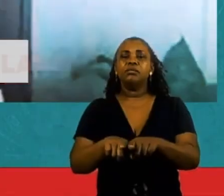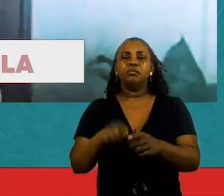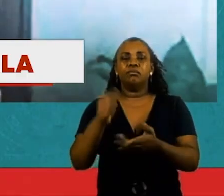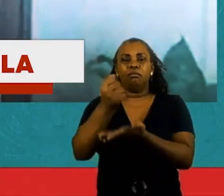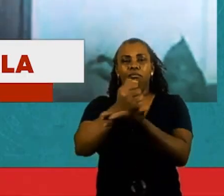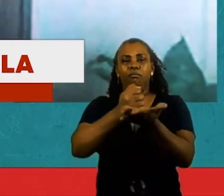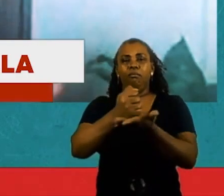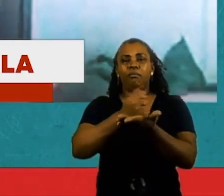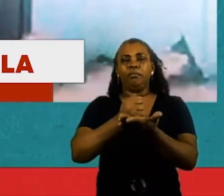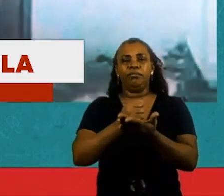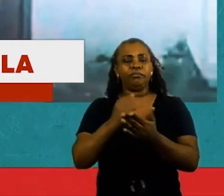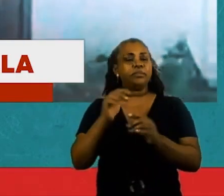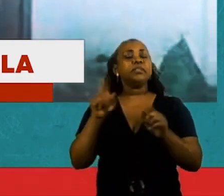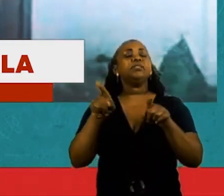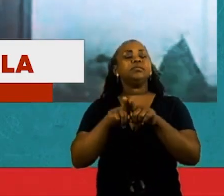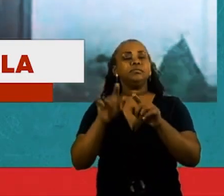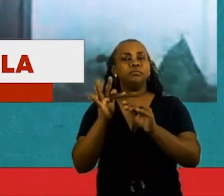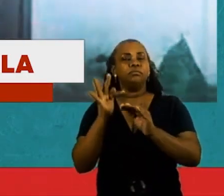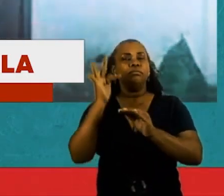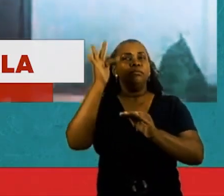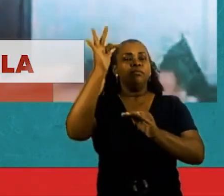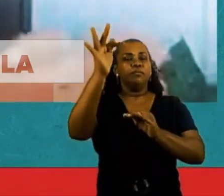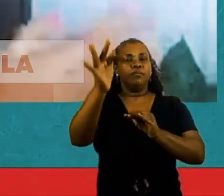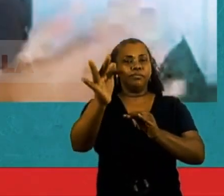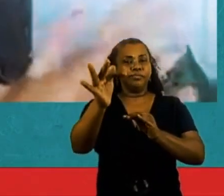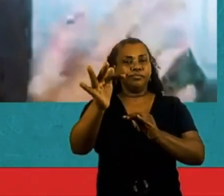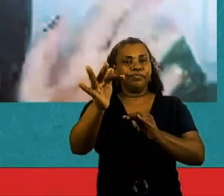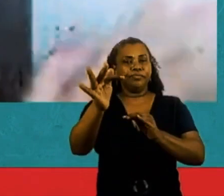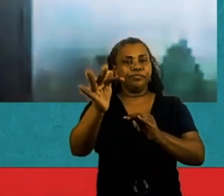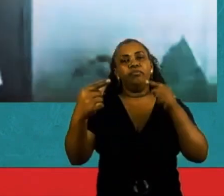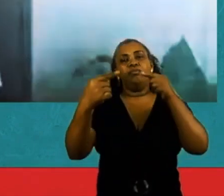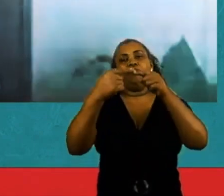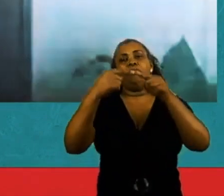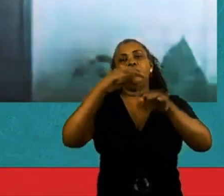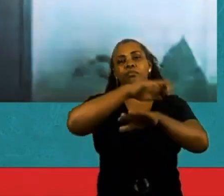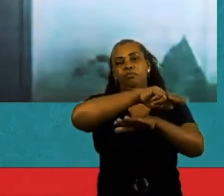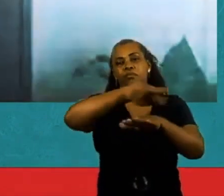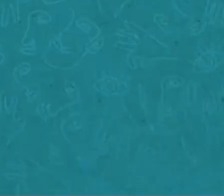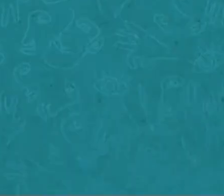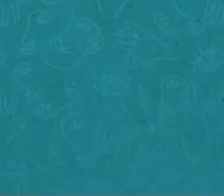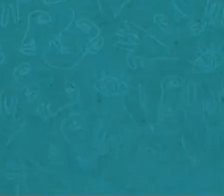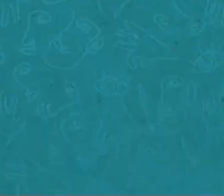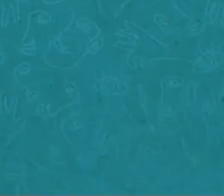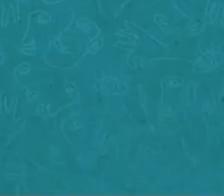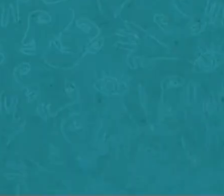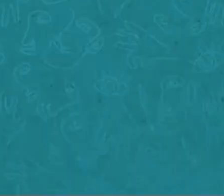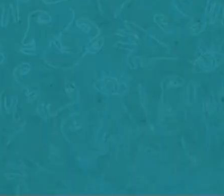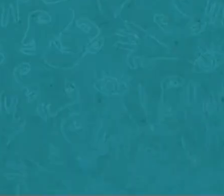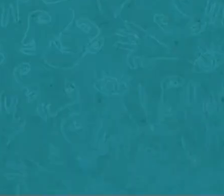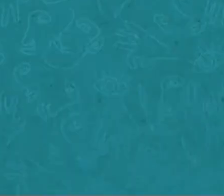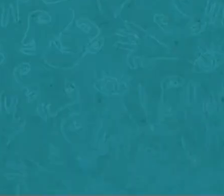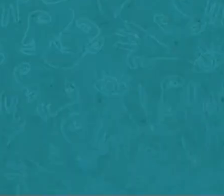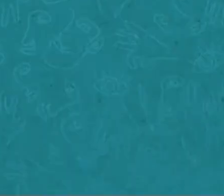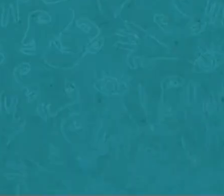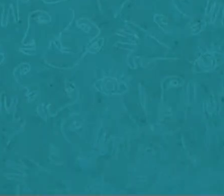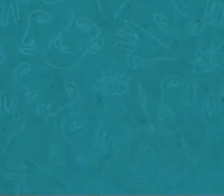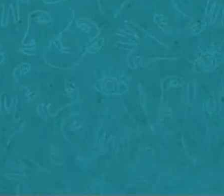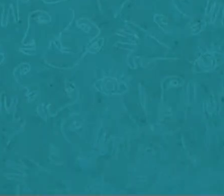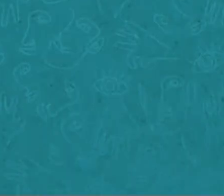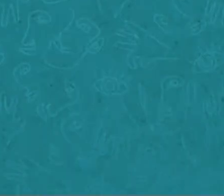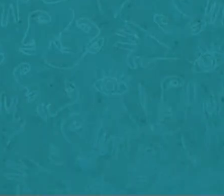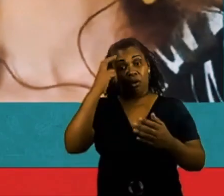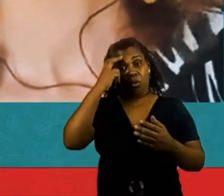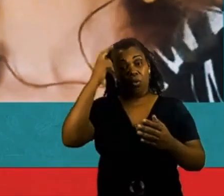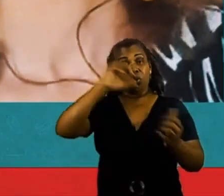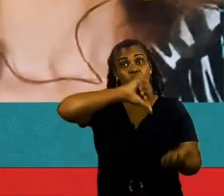E o futuro do Brasil é com a diversidade da sua gente, dos seus povos e da sua cultura. Nos encontraremos aqui todas as sextas